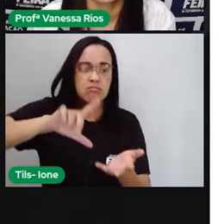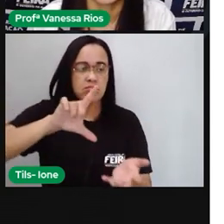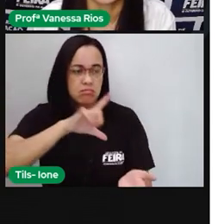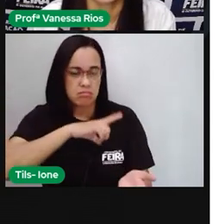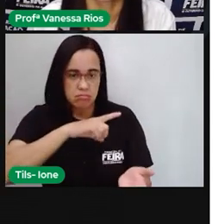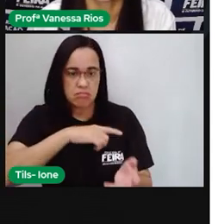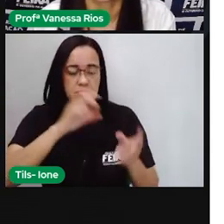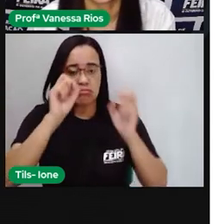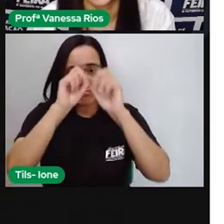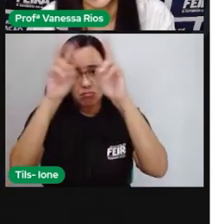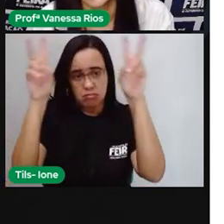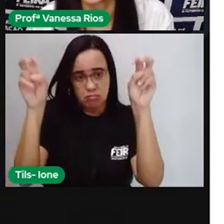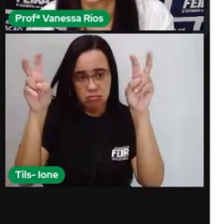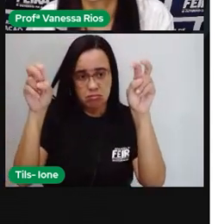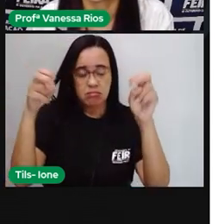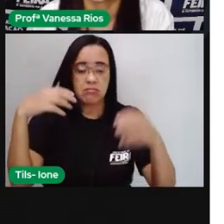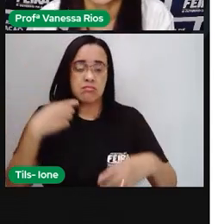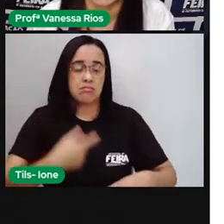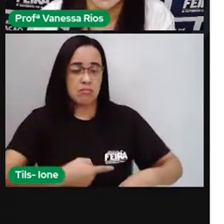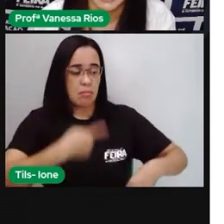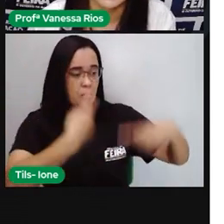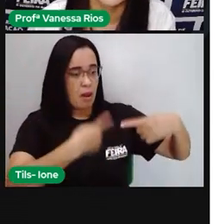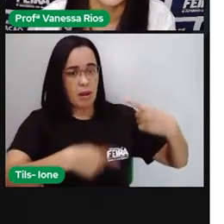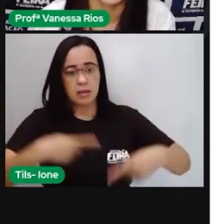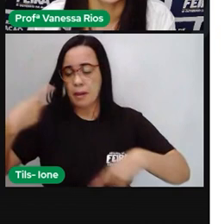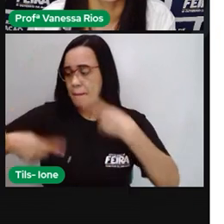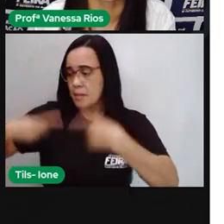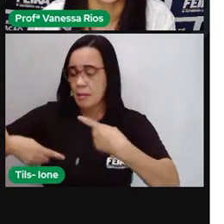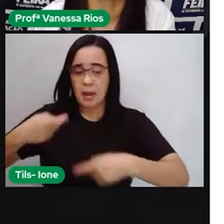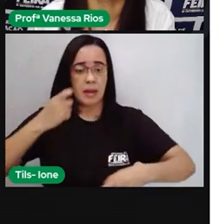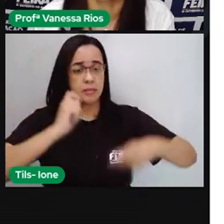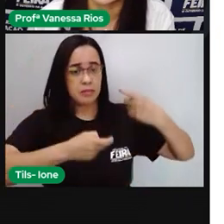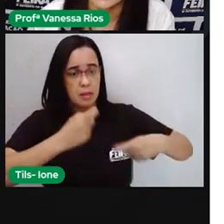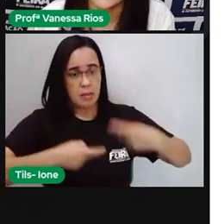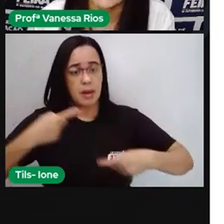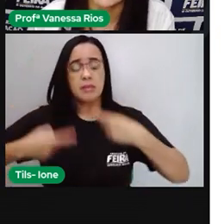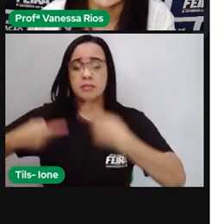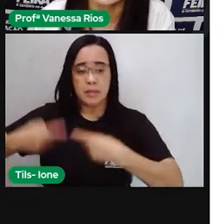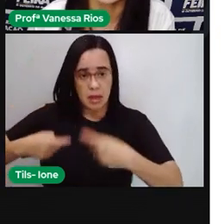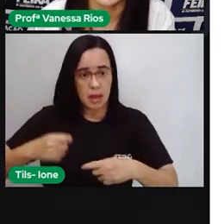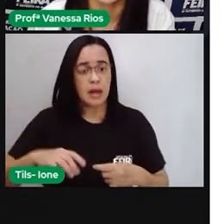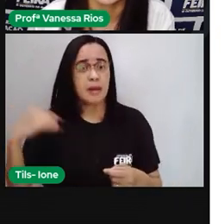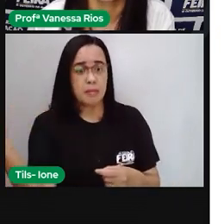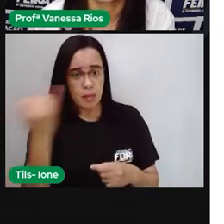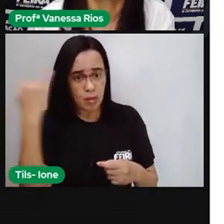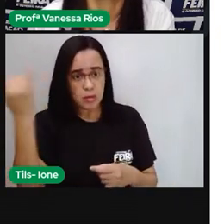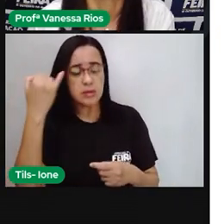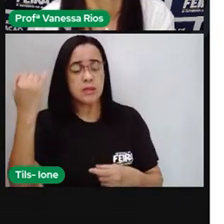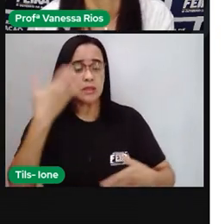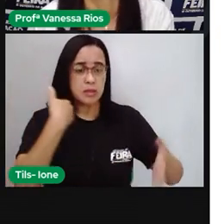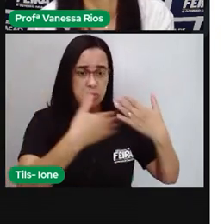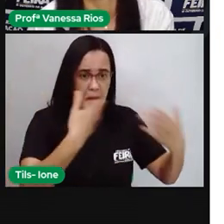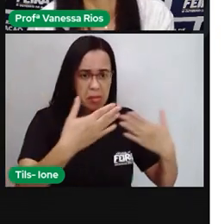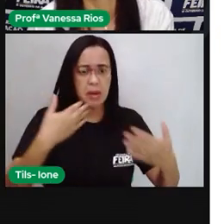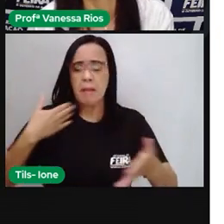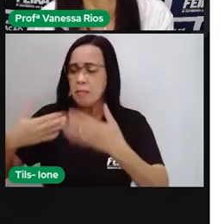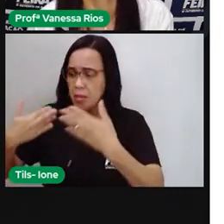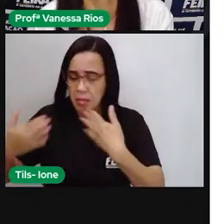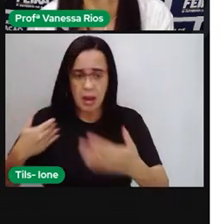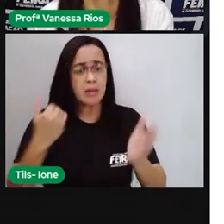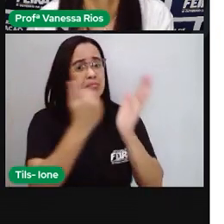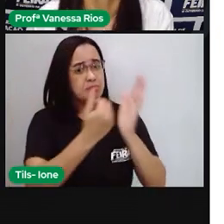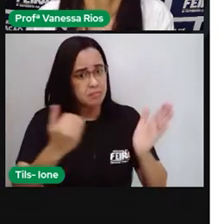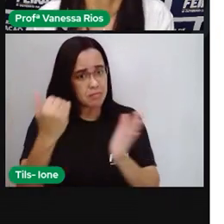tema tem sido discutido, tem sido falado, né? E o quanto é importante, sim, que ele realmente seja falado e